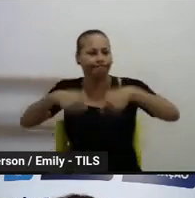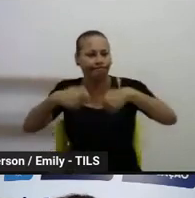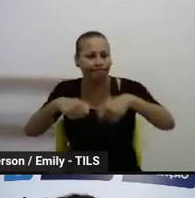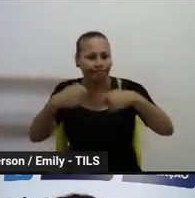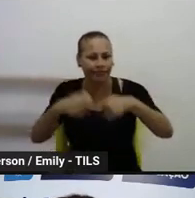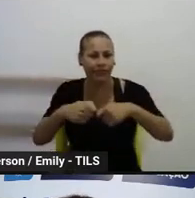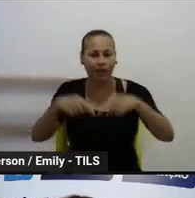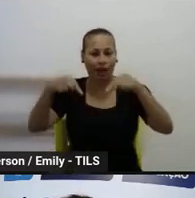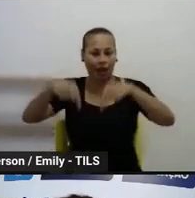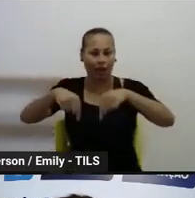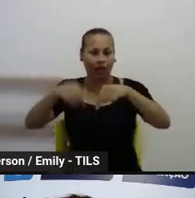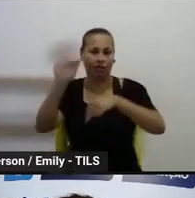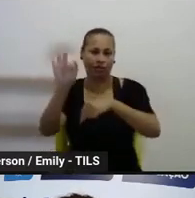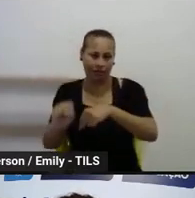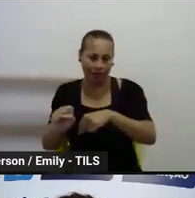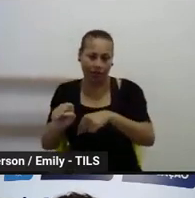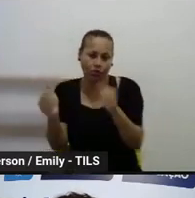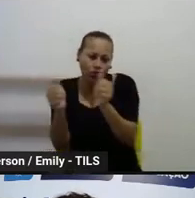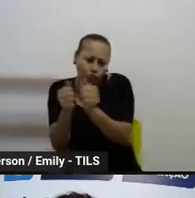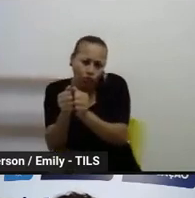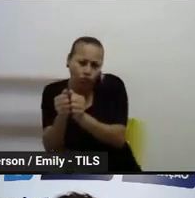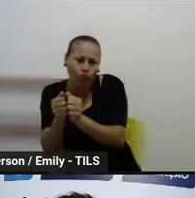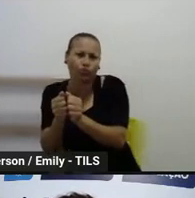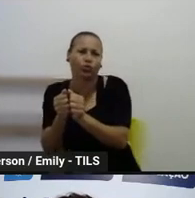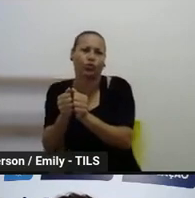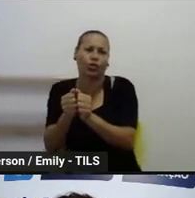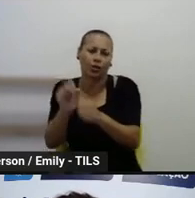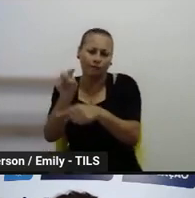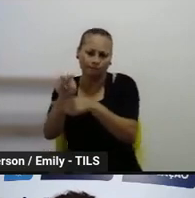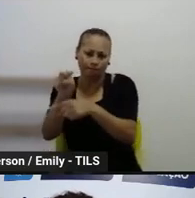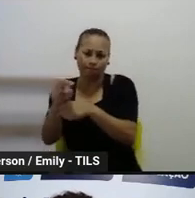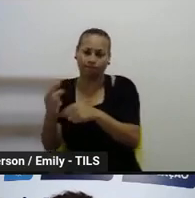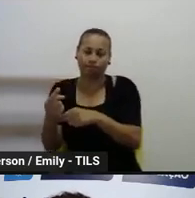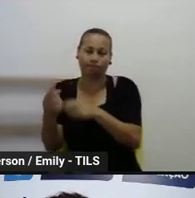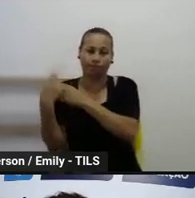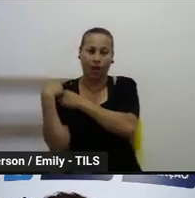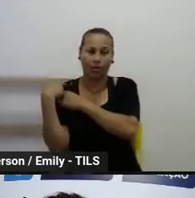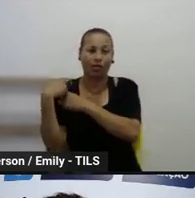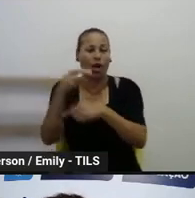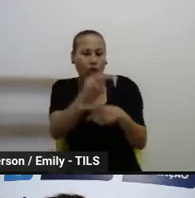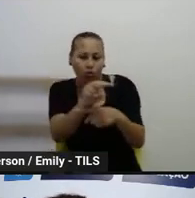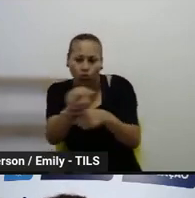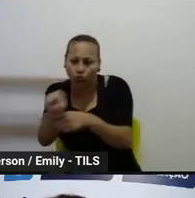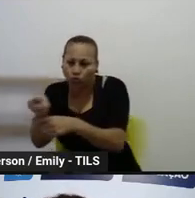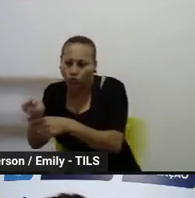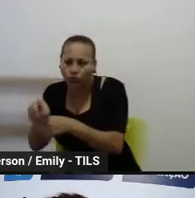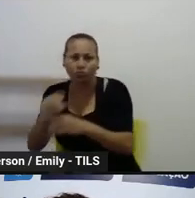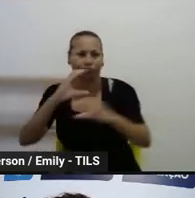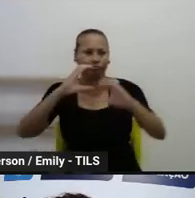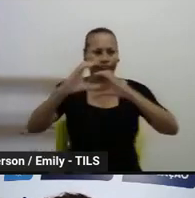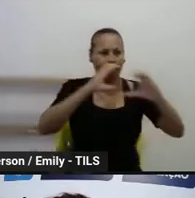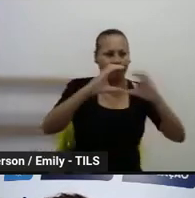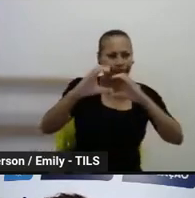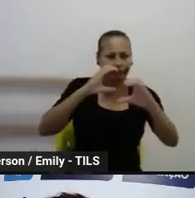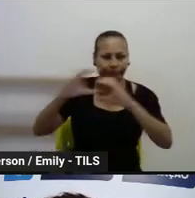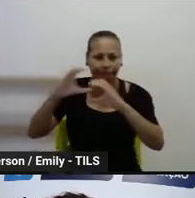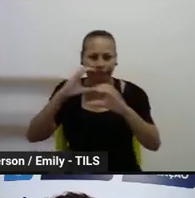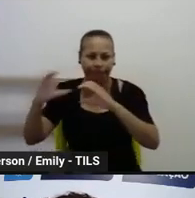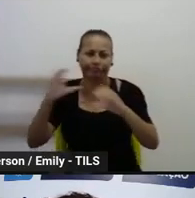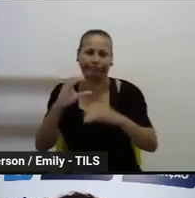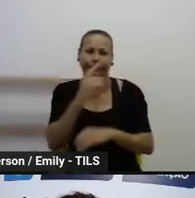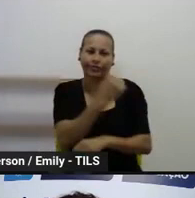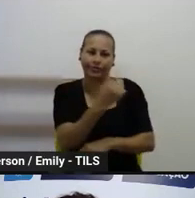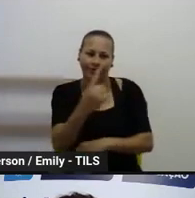local, que ele é responsável por mediar a comunicação e as ações